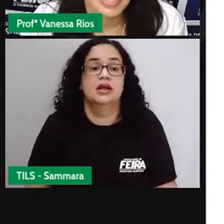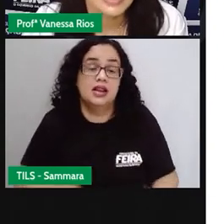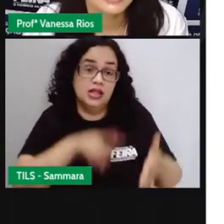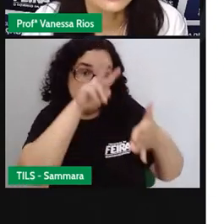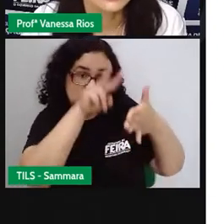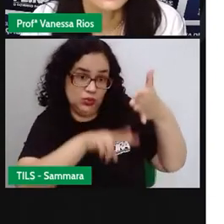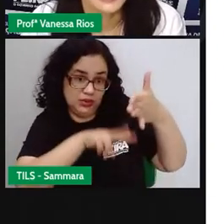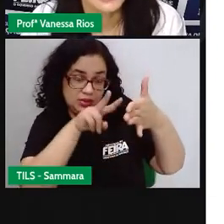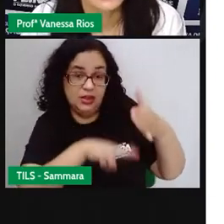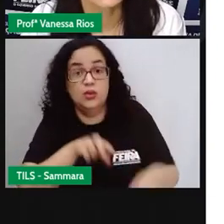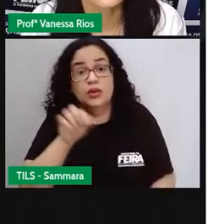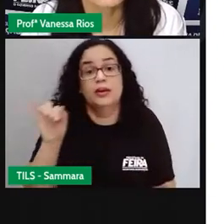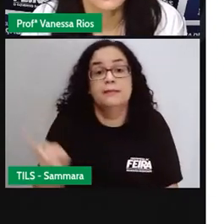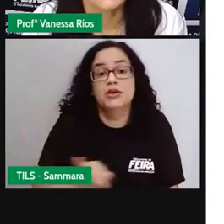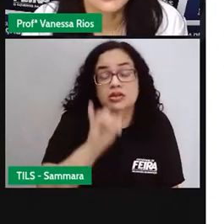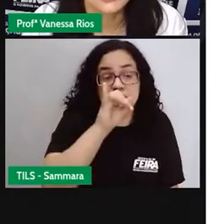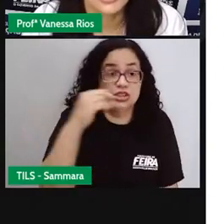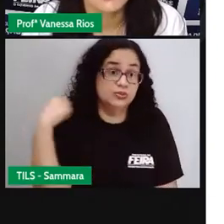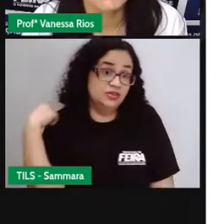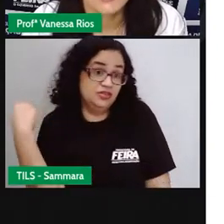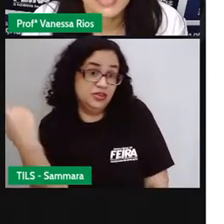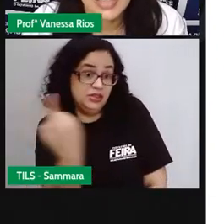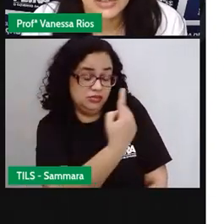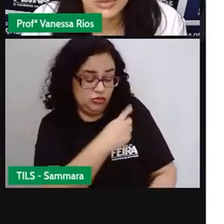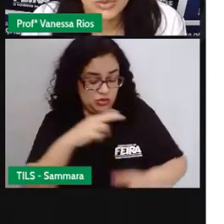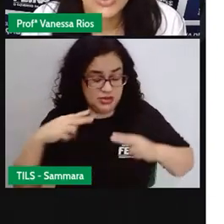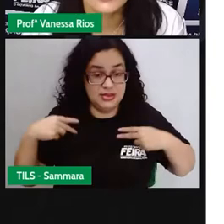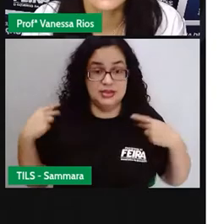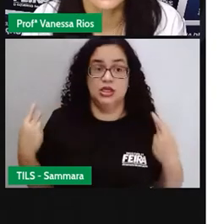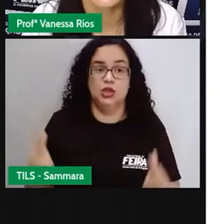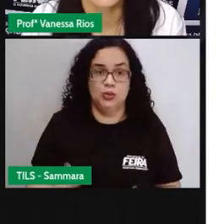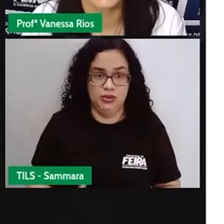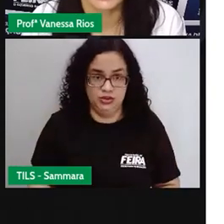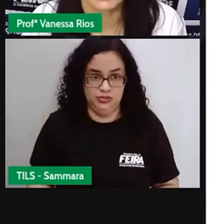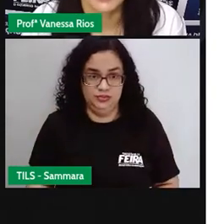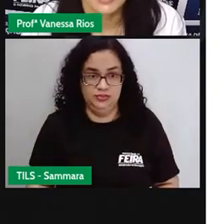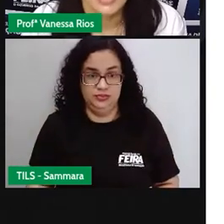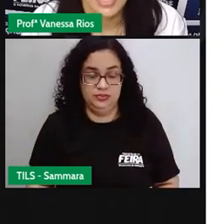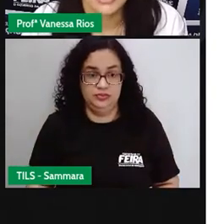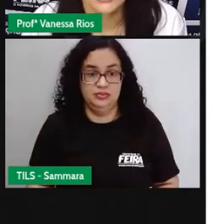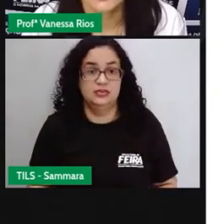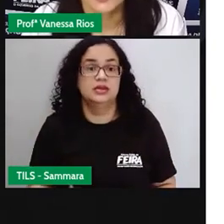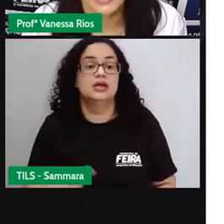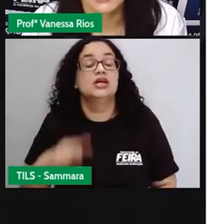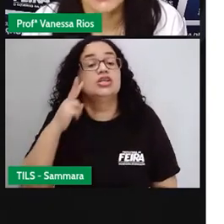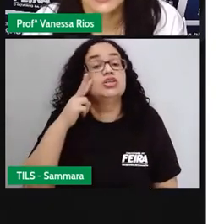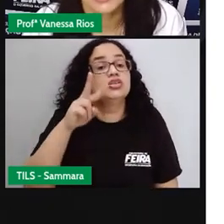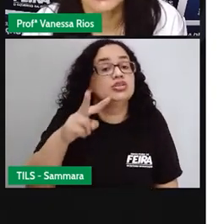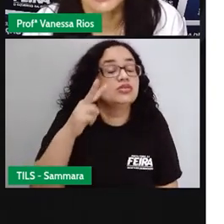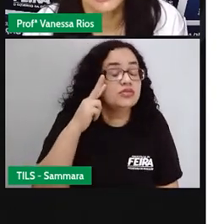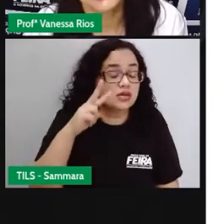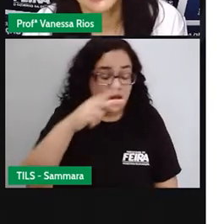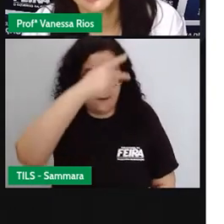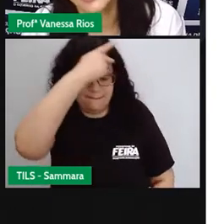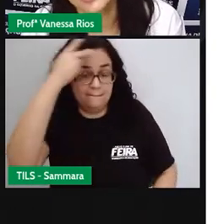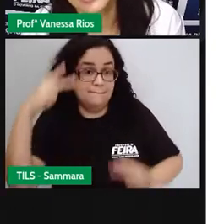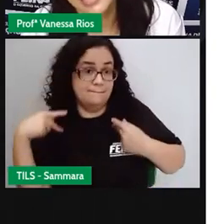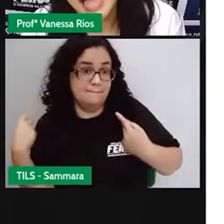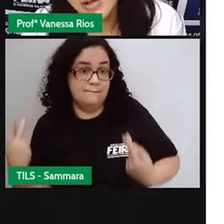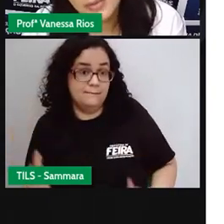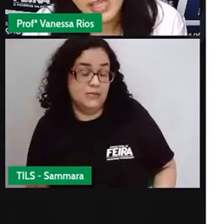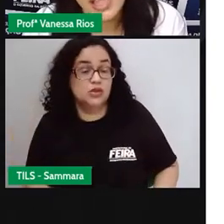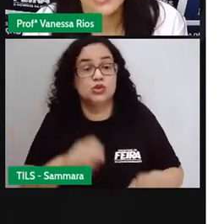A leitura é algo importante na vida do ser humano. A gente viu aí que o ser humano é um ser